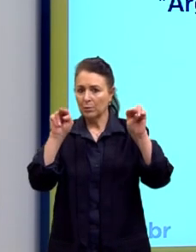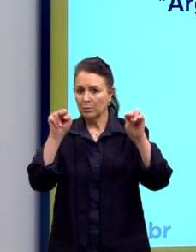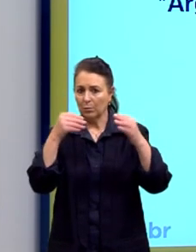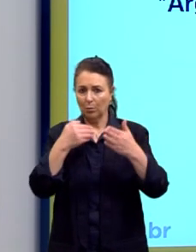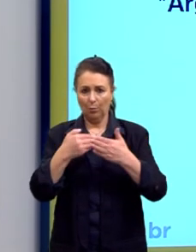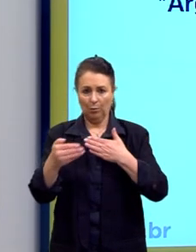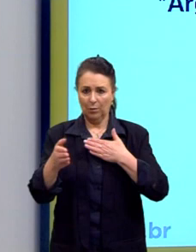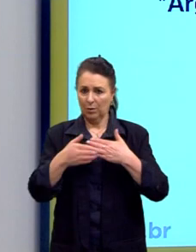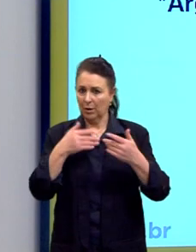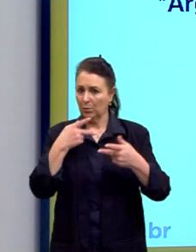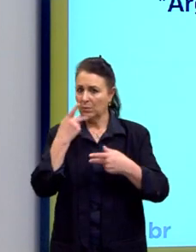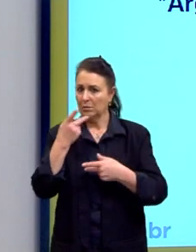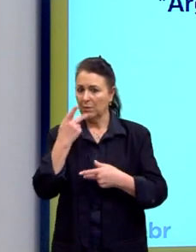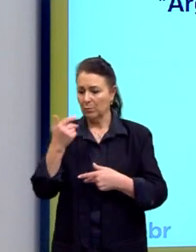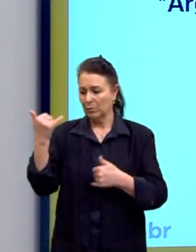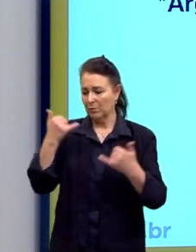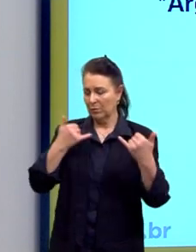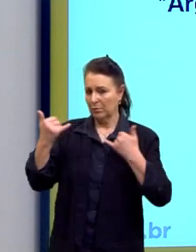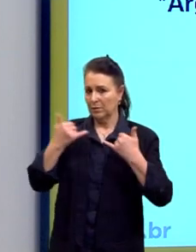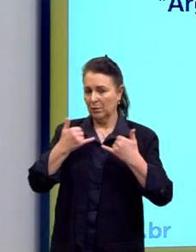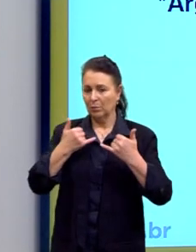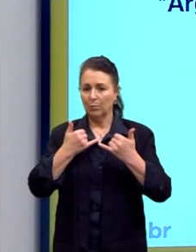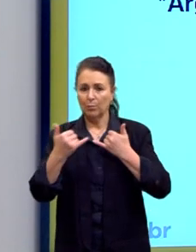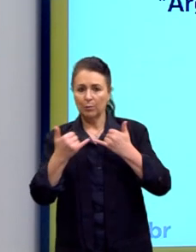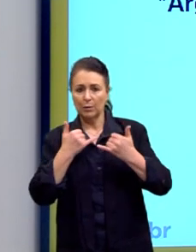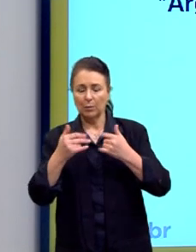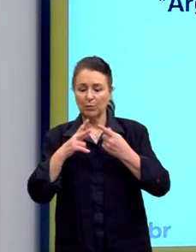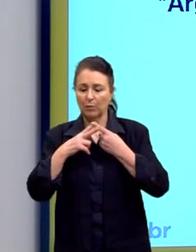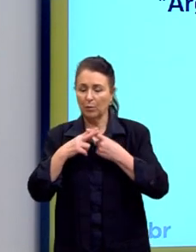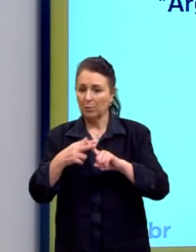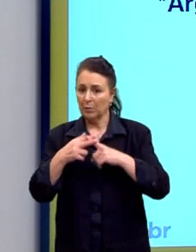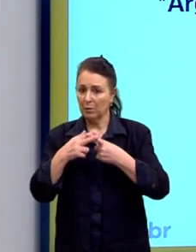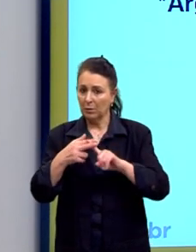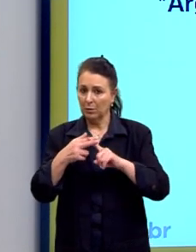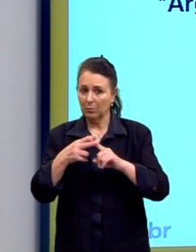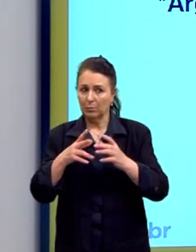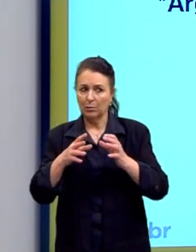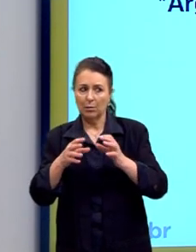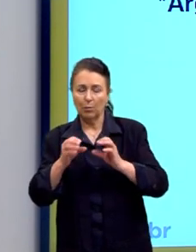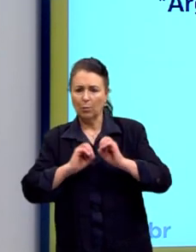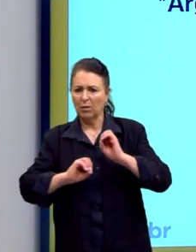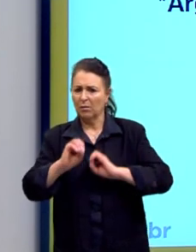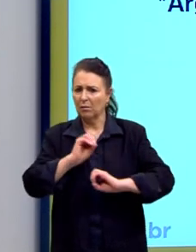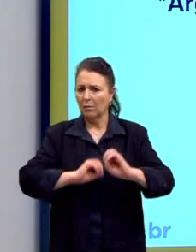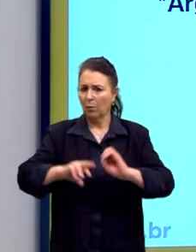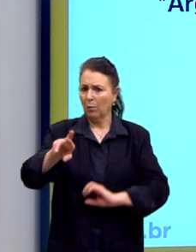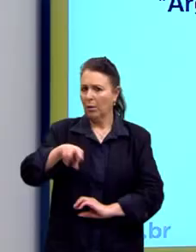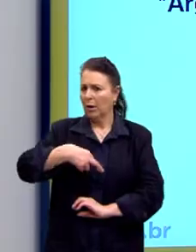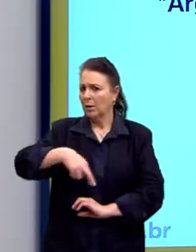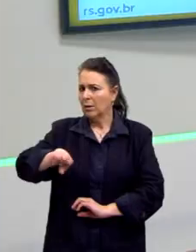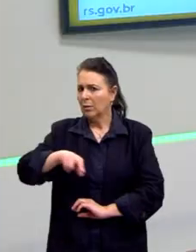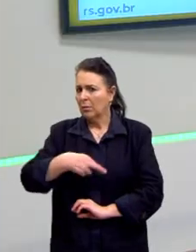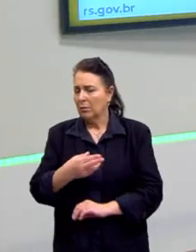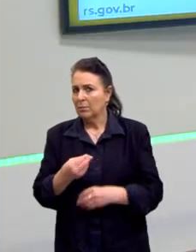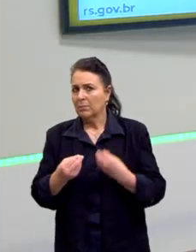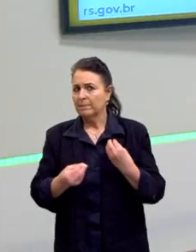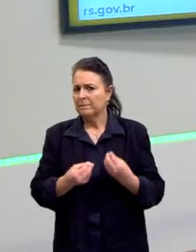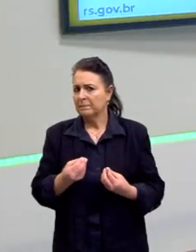formados. Olha só, por exemplo, recorrer a um mecânico sobre orientação religiosa. Ok, você pode